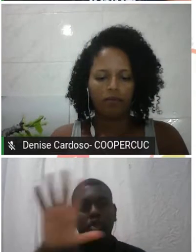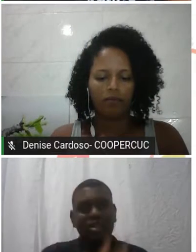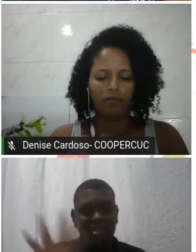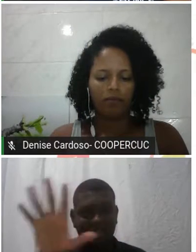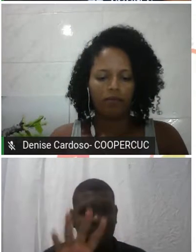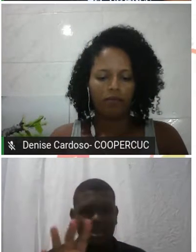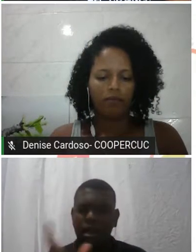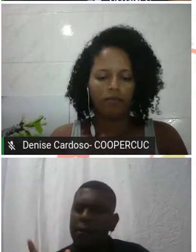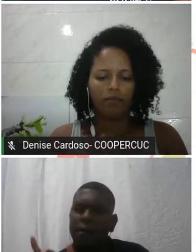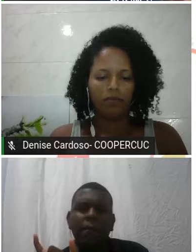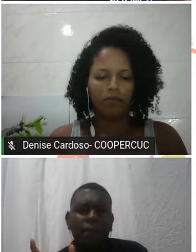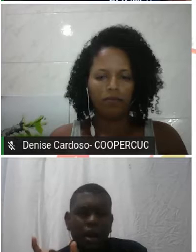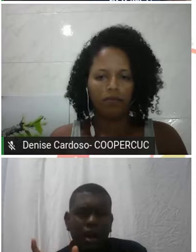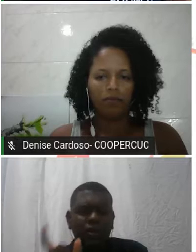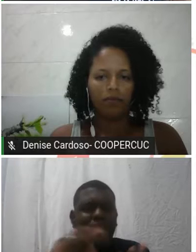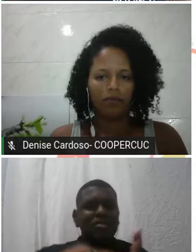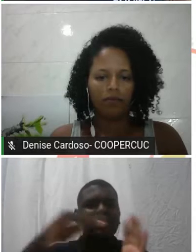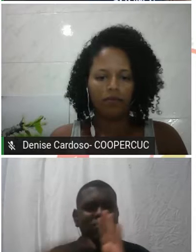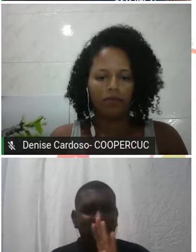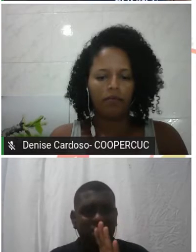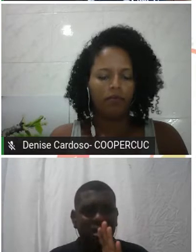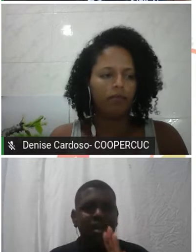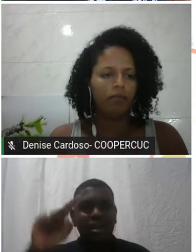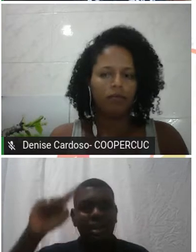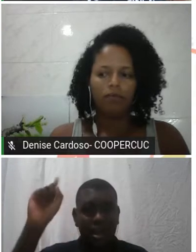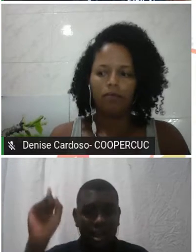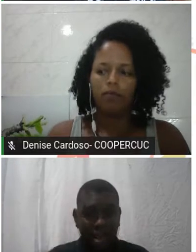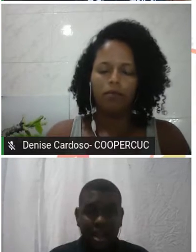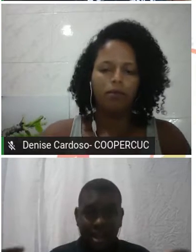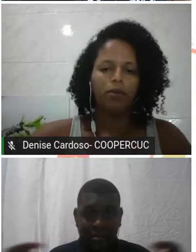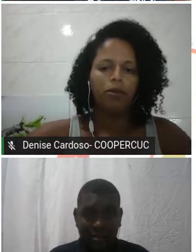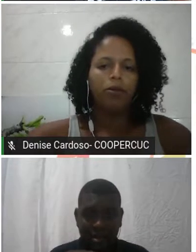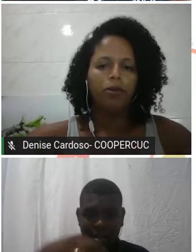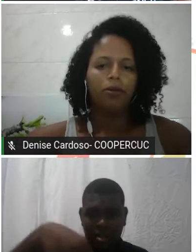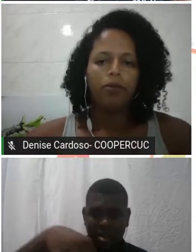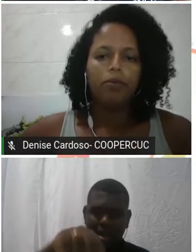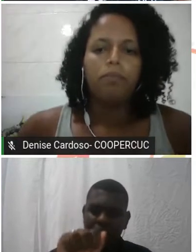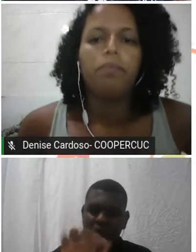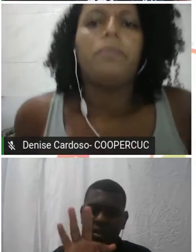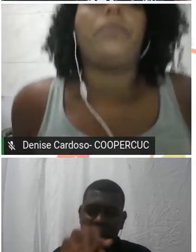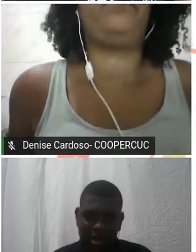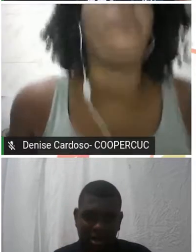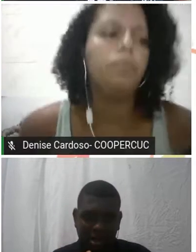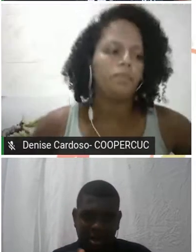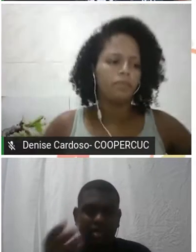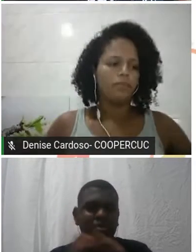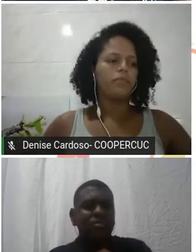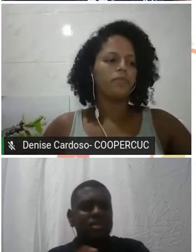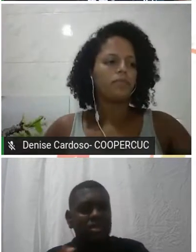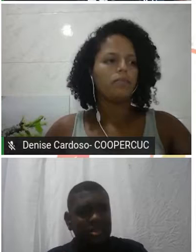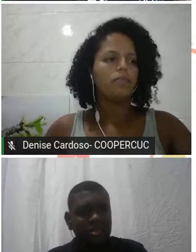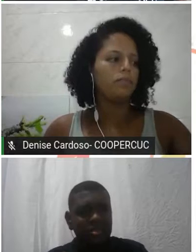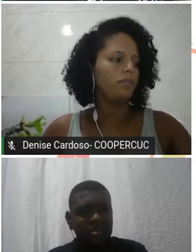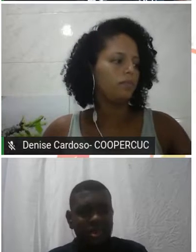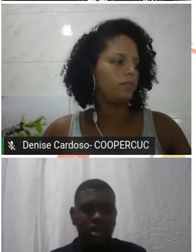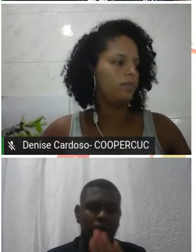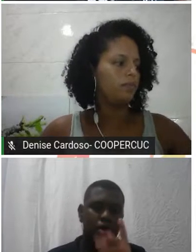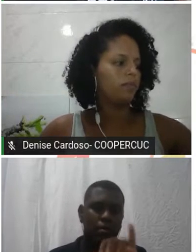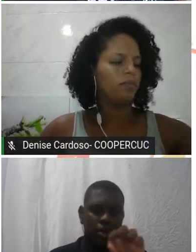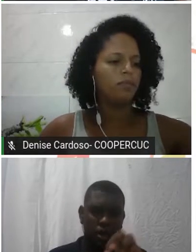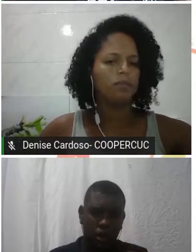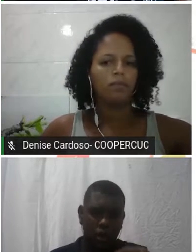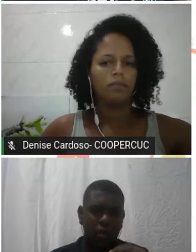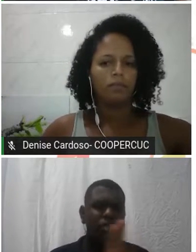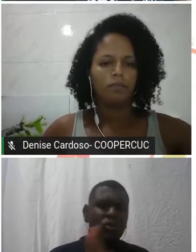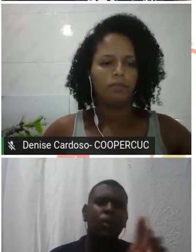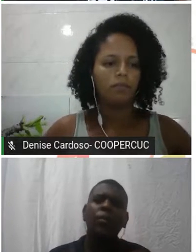e o bioma tem esse nome, pois nos longos períodos de estiada que são comuns